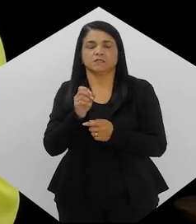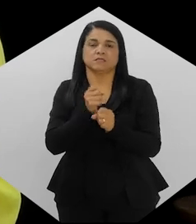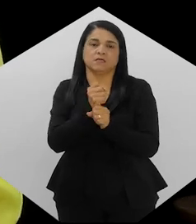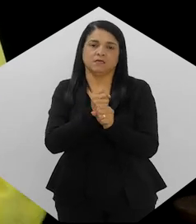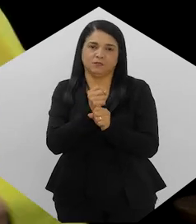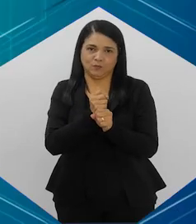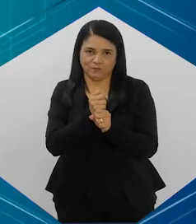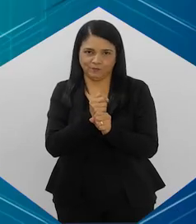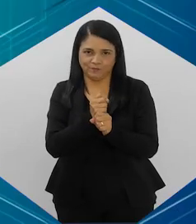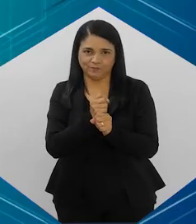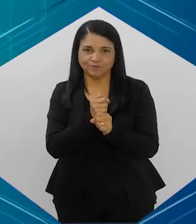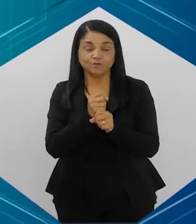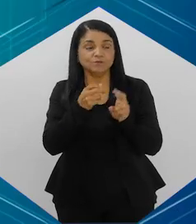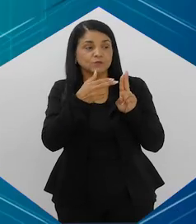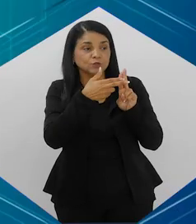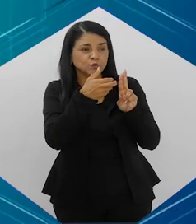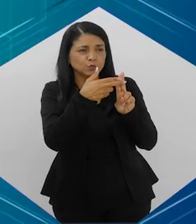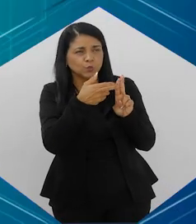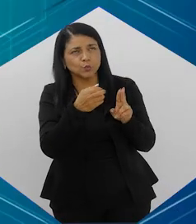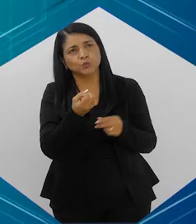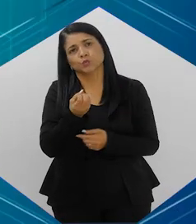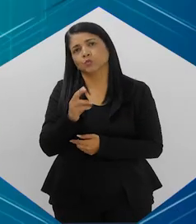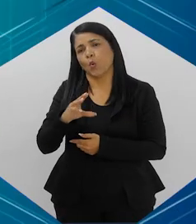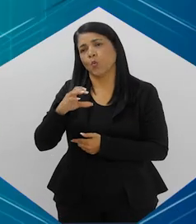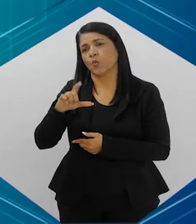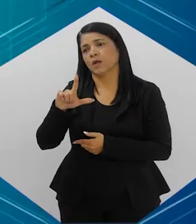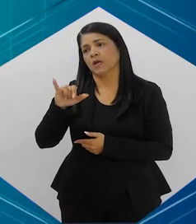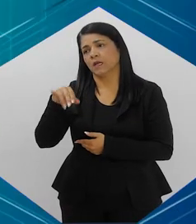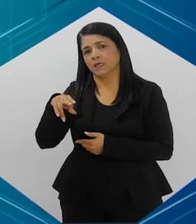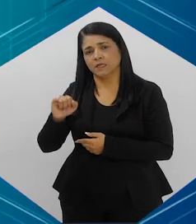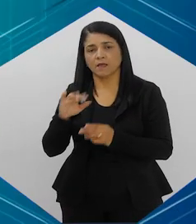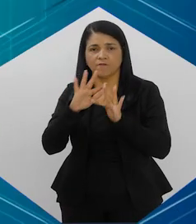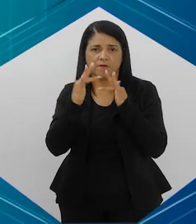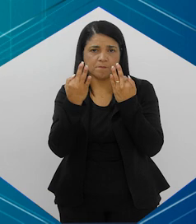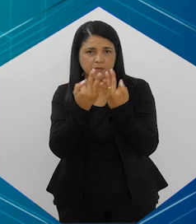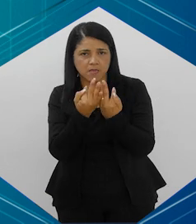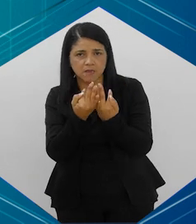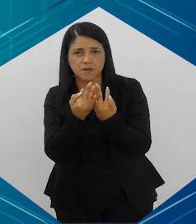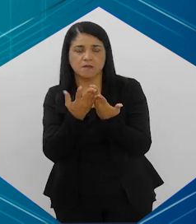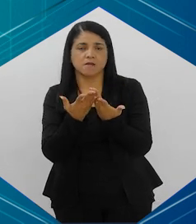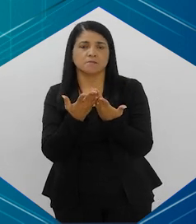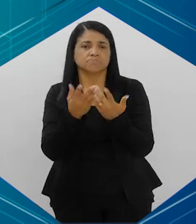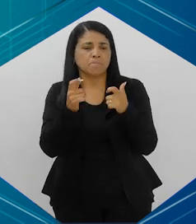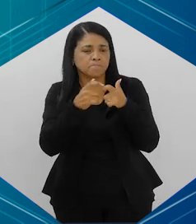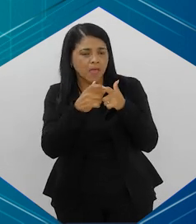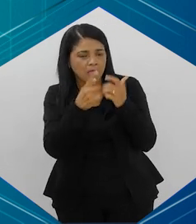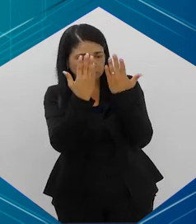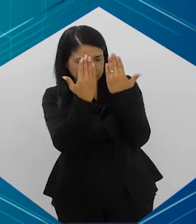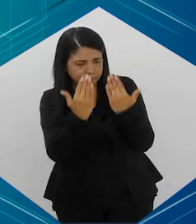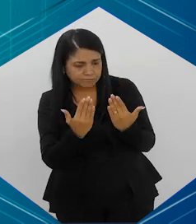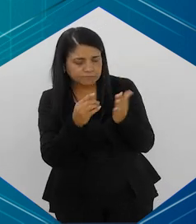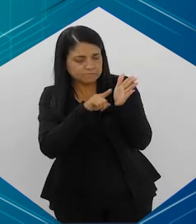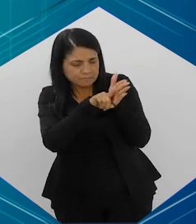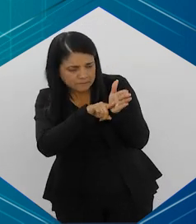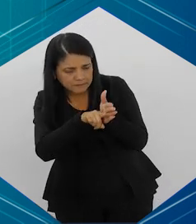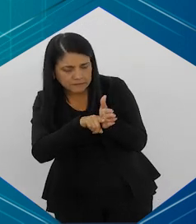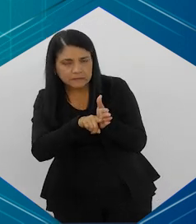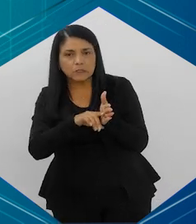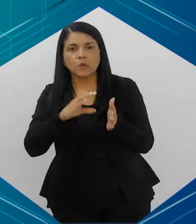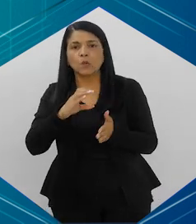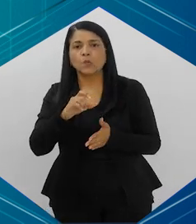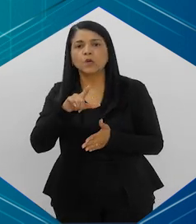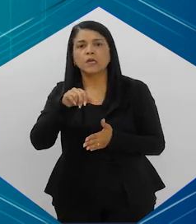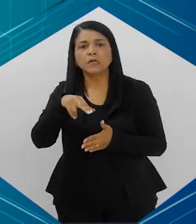ano, pelo menos, né? No SUS e numa clínica de família, passar por um médico de família, se tiver um plano de saúde, procurar um